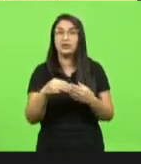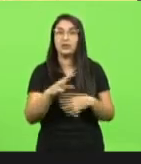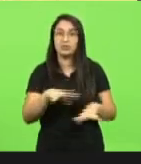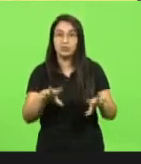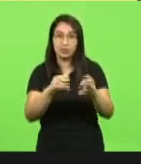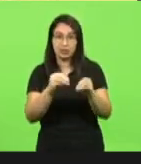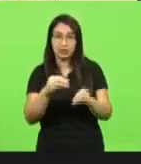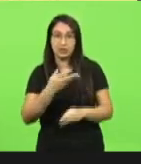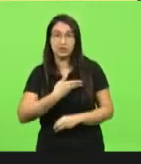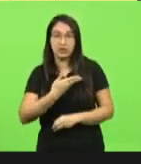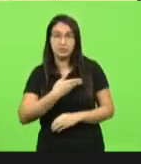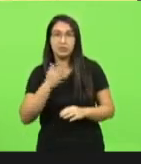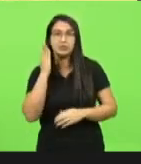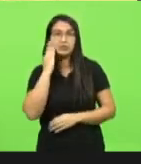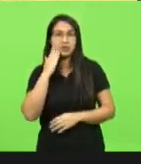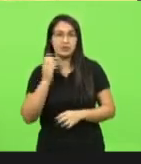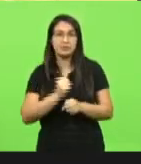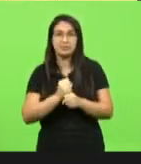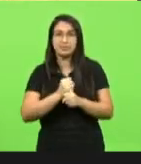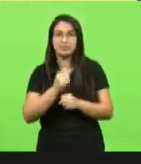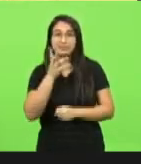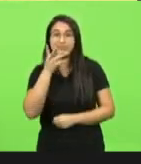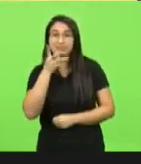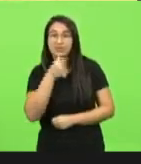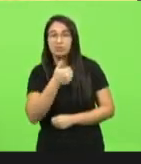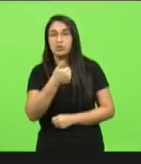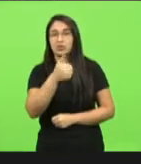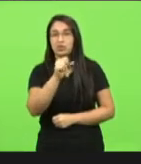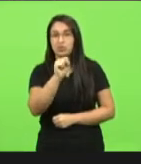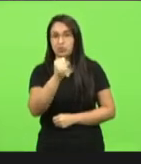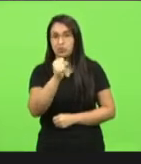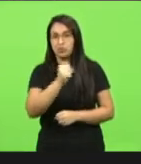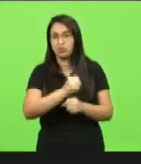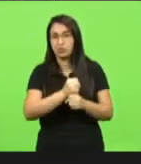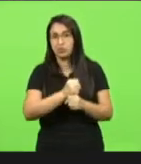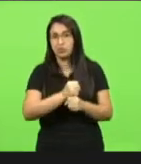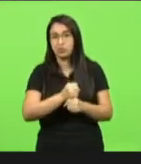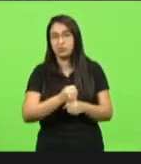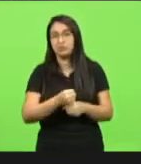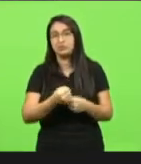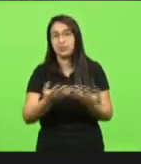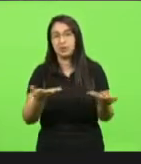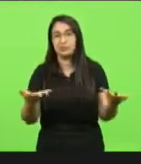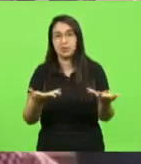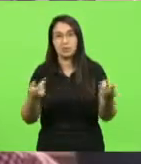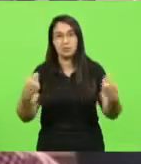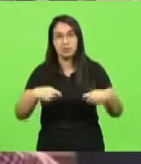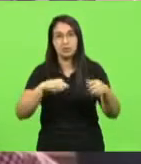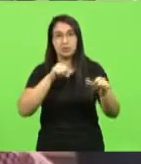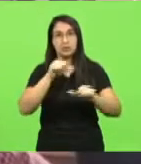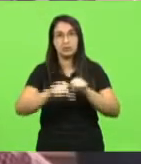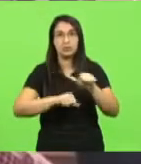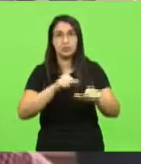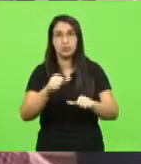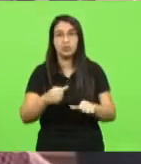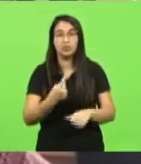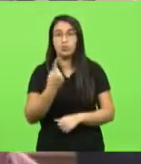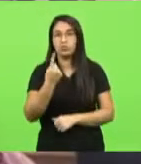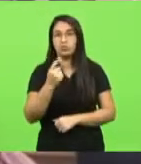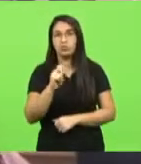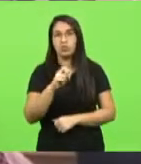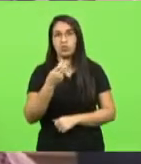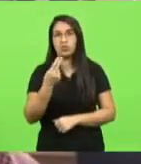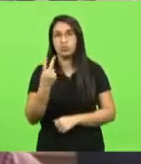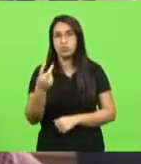amigos sabem. 18 anos para ser promovido, deputado. É, nós precisamos mudar isso daí. Já peço pelo menos mais um ou dois minutos, senhor presidente,